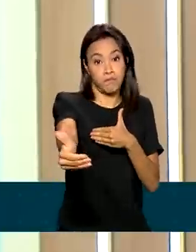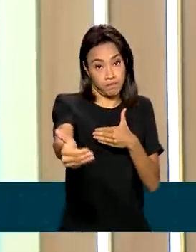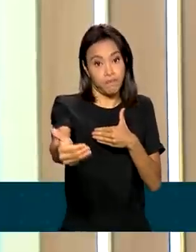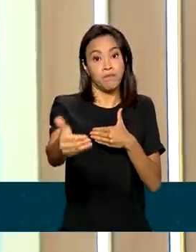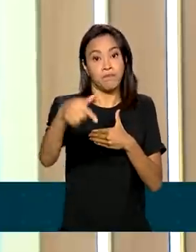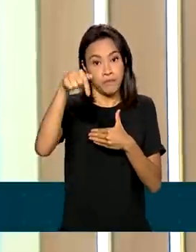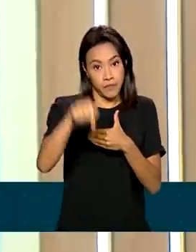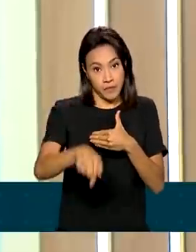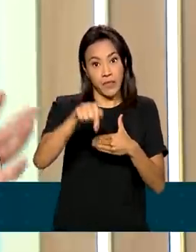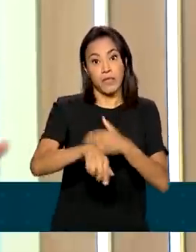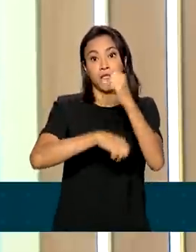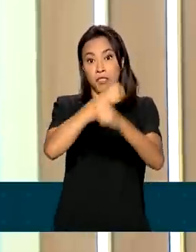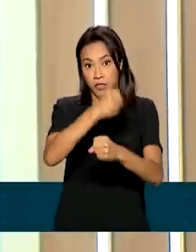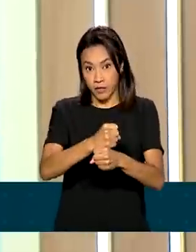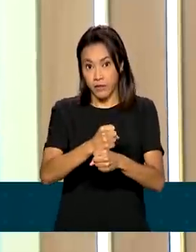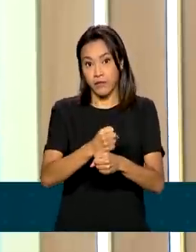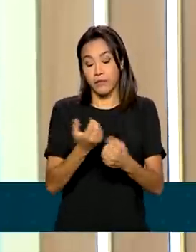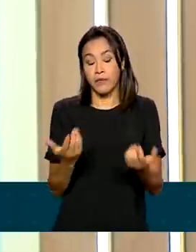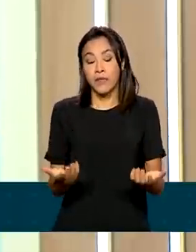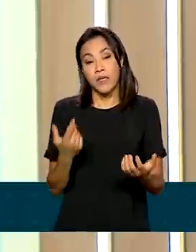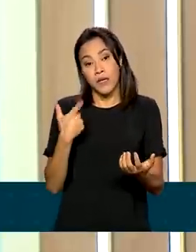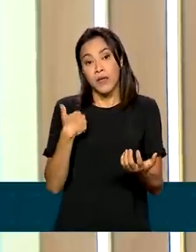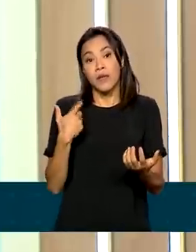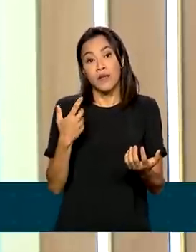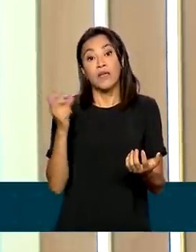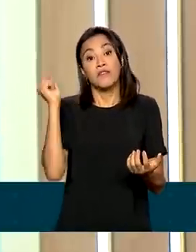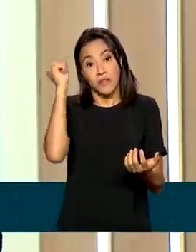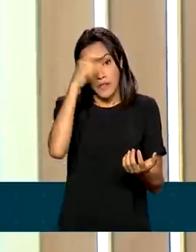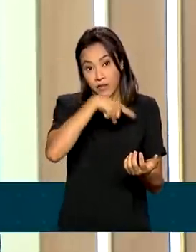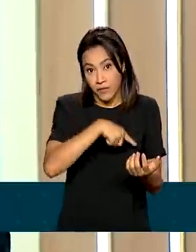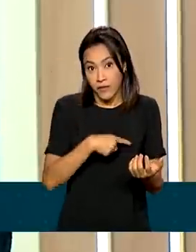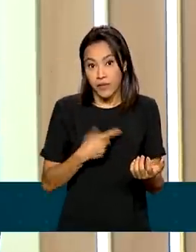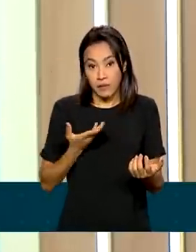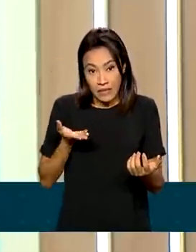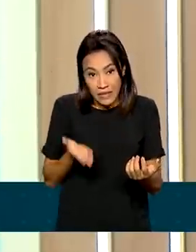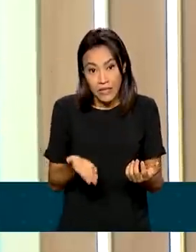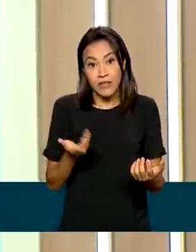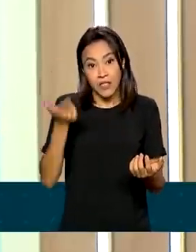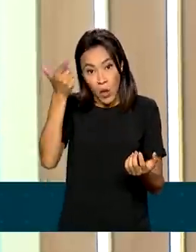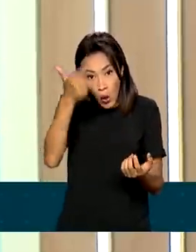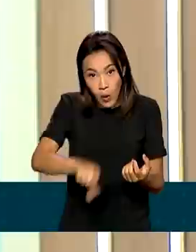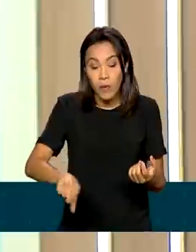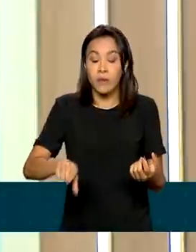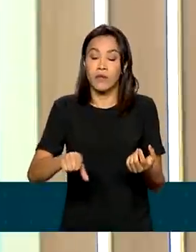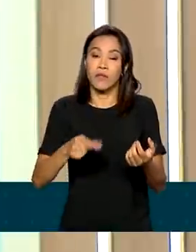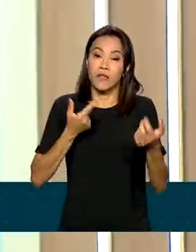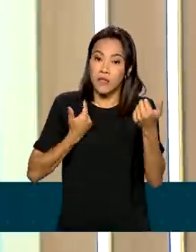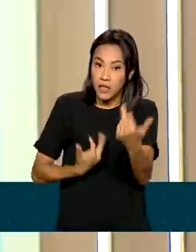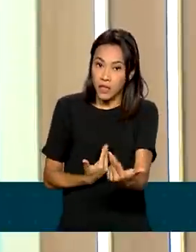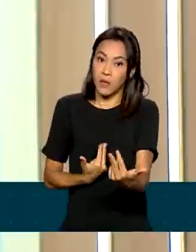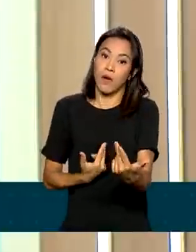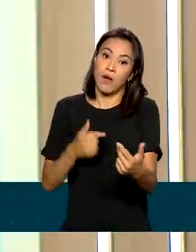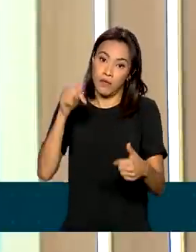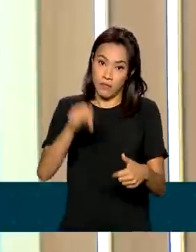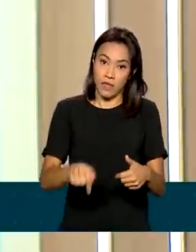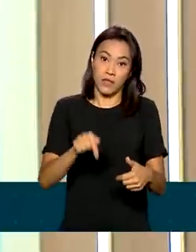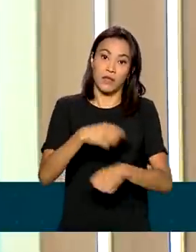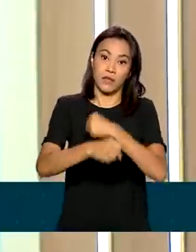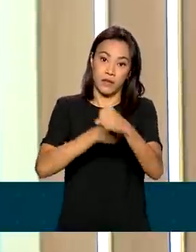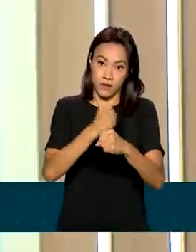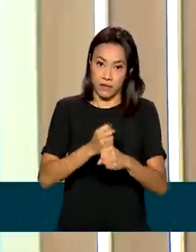2022, em função desse resultado, embora, dificilmente, ele seja repetido neste ano de 2022.